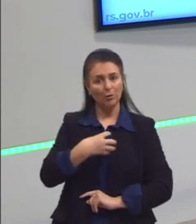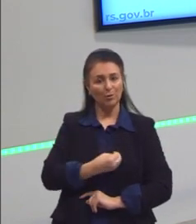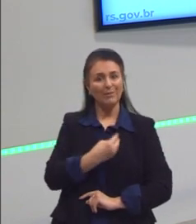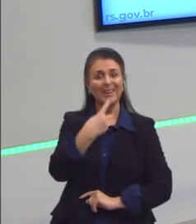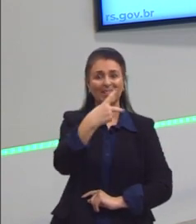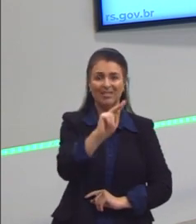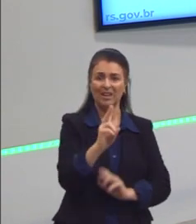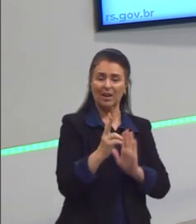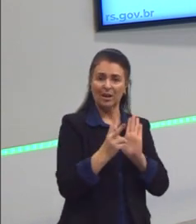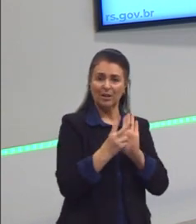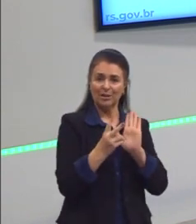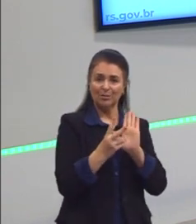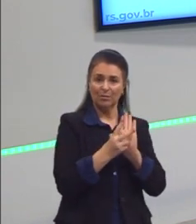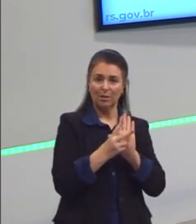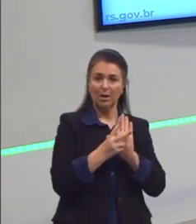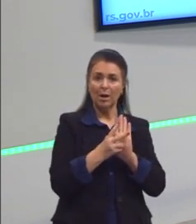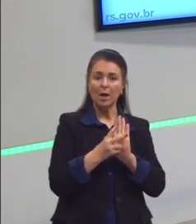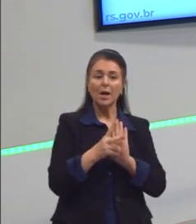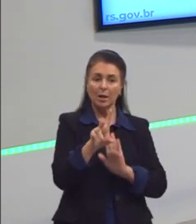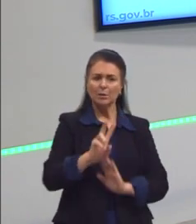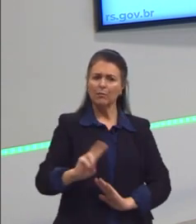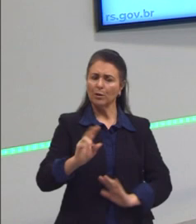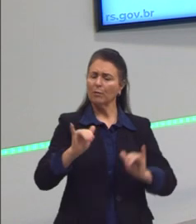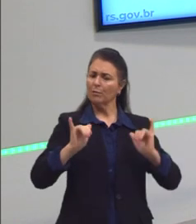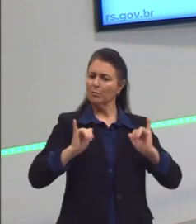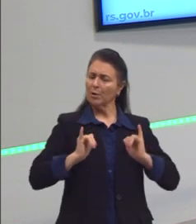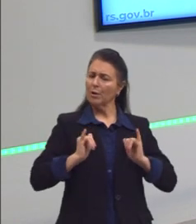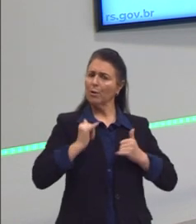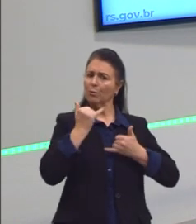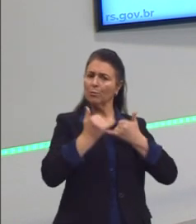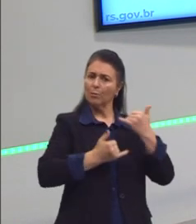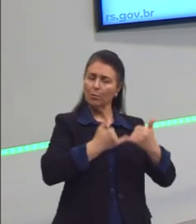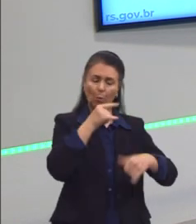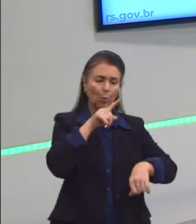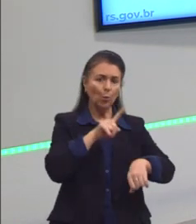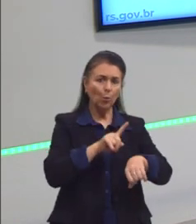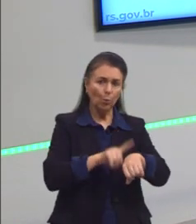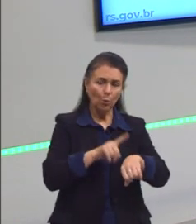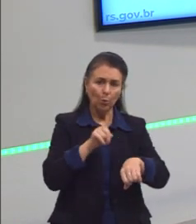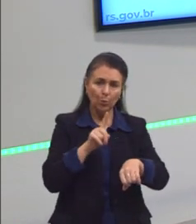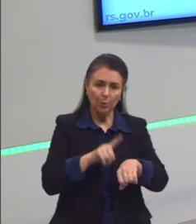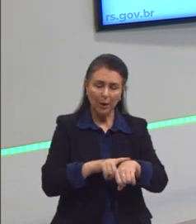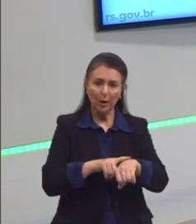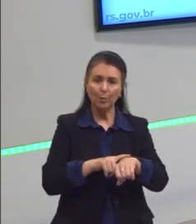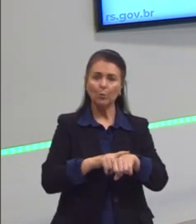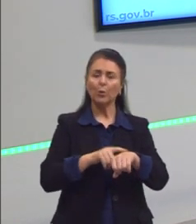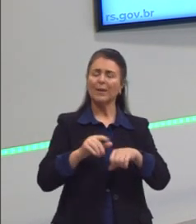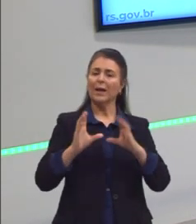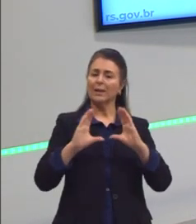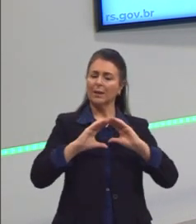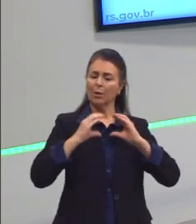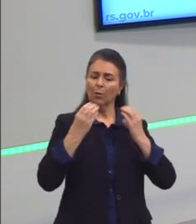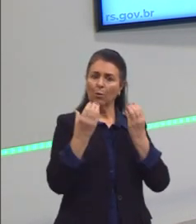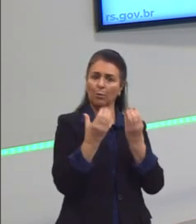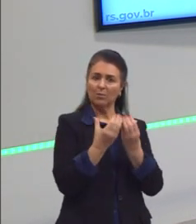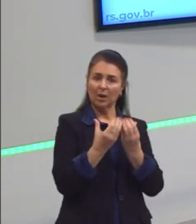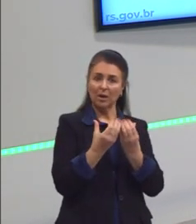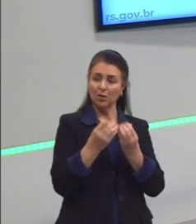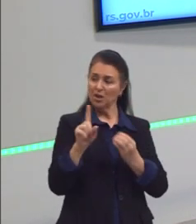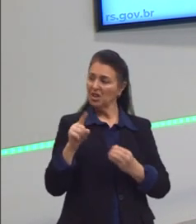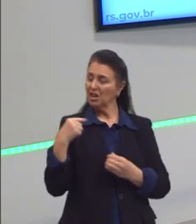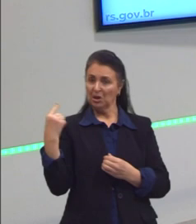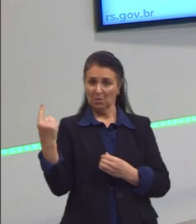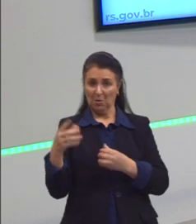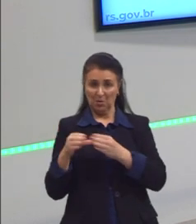indígenas valorizam o descanso, a brincadeira, o tempo passado em comunidade, e muitas vezes eles são criticados